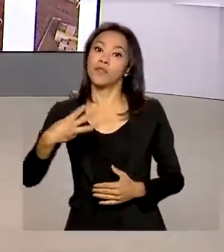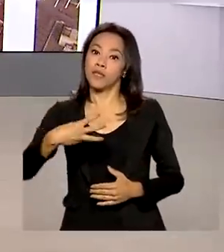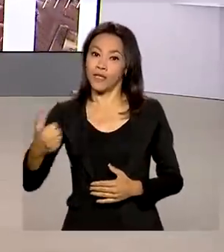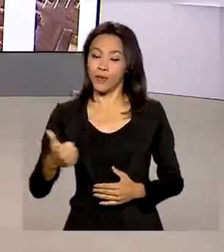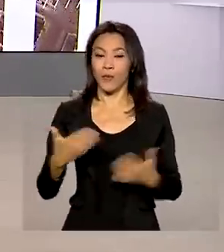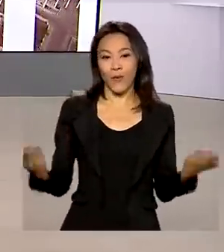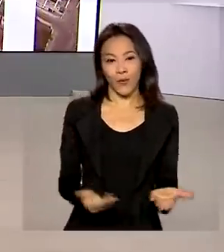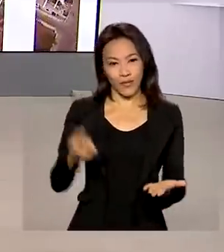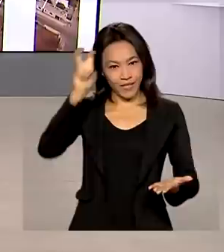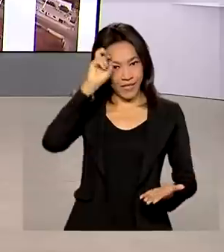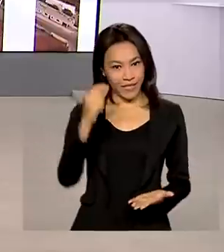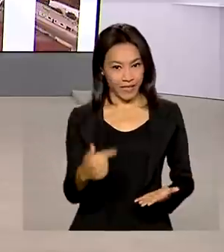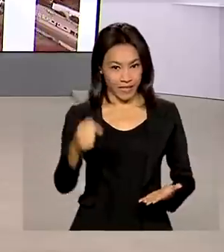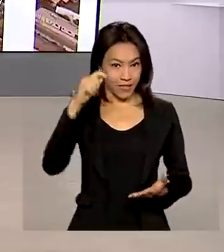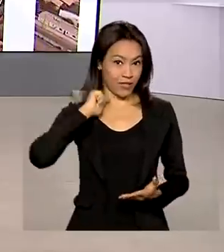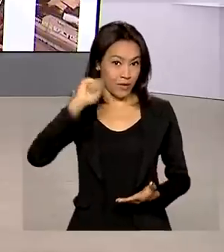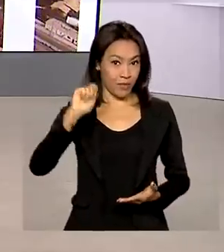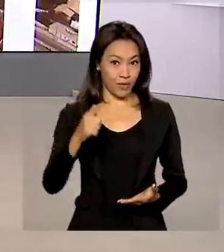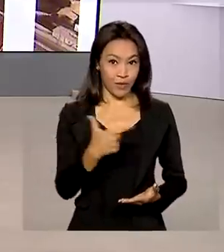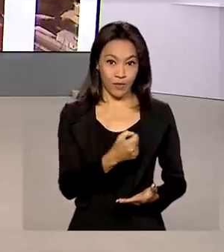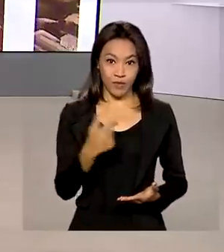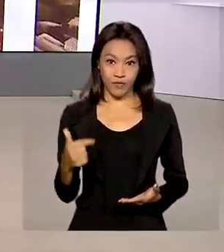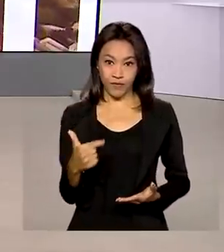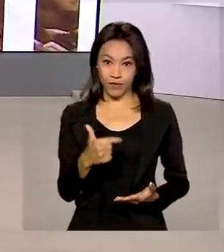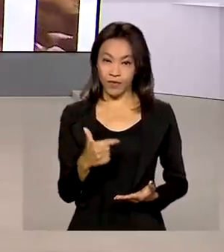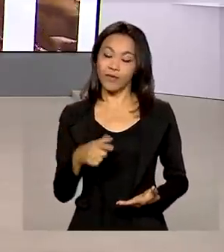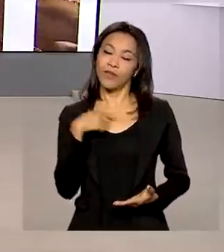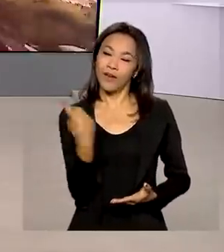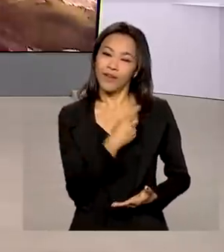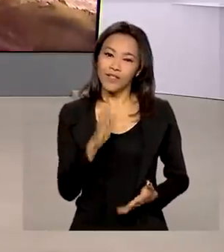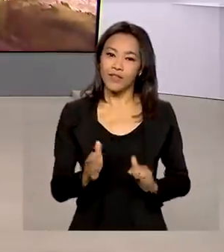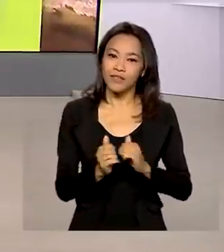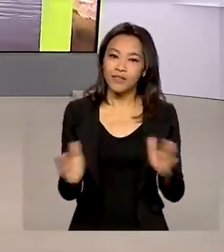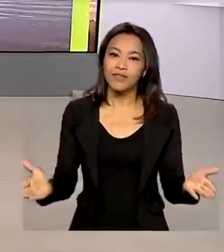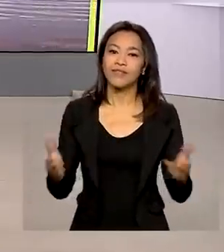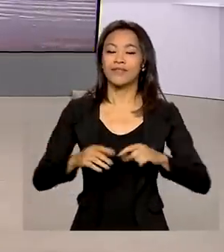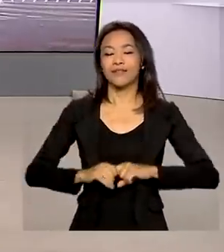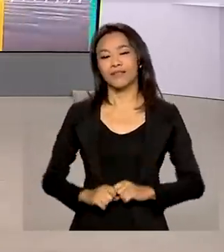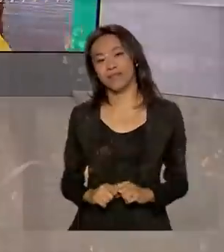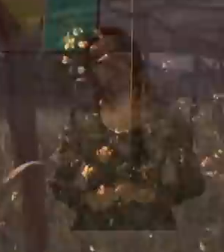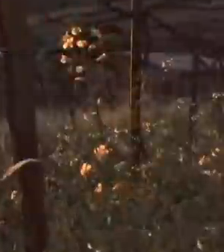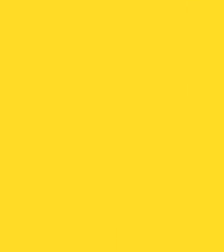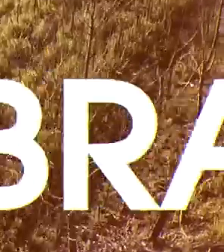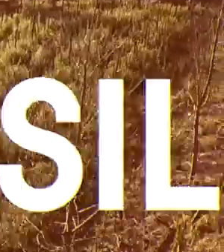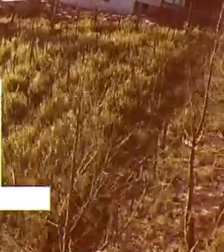-feira, 7 de abril de 2022. O Brasil em dia já está no ar.